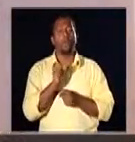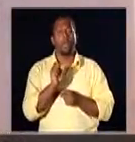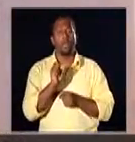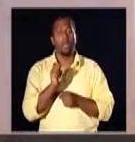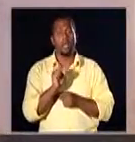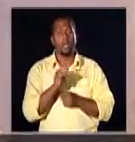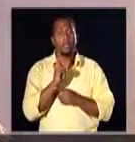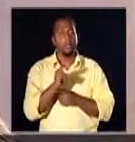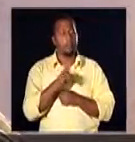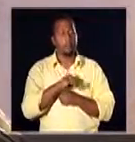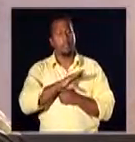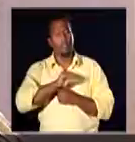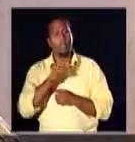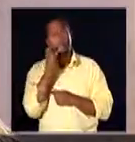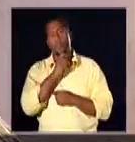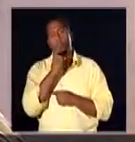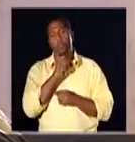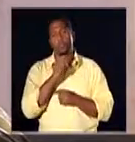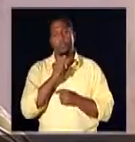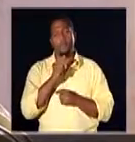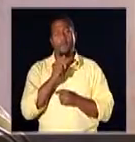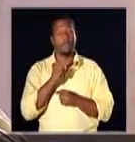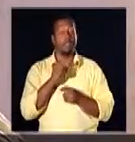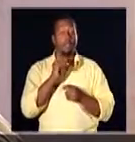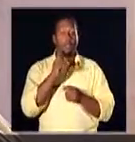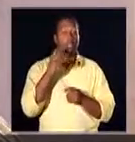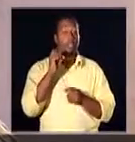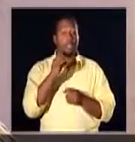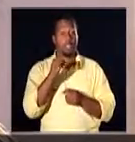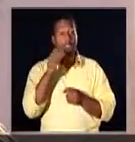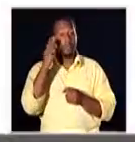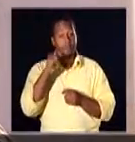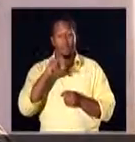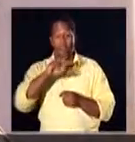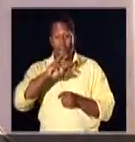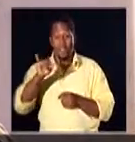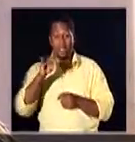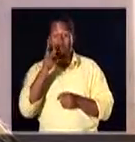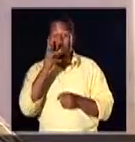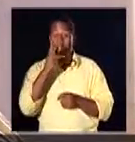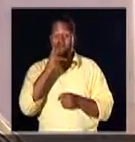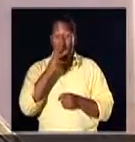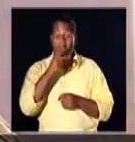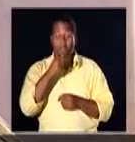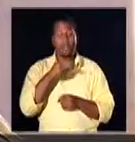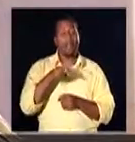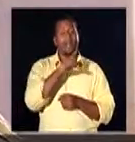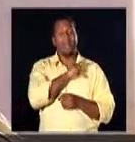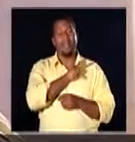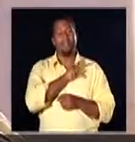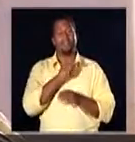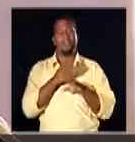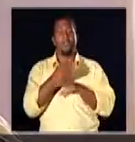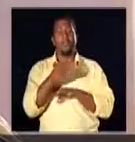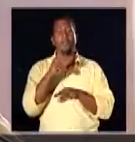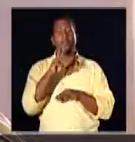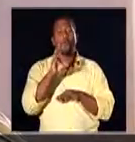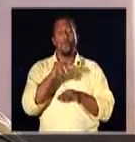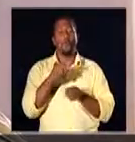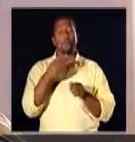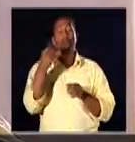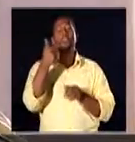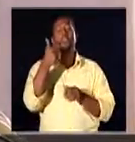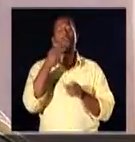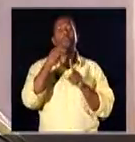vai receber o desconto. Mas isso nunca acontecia, era sempre uma promessa mentirosa. Se eu soubesse que ia demorar tanto, eu certamente teria procurado no Procon já